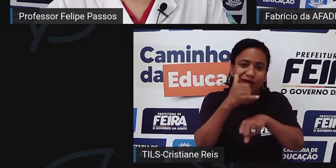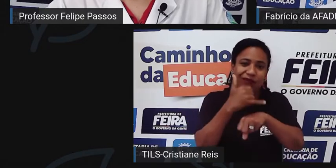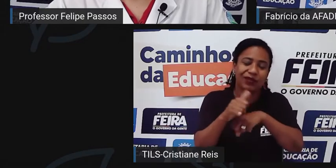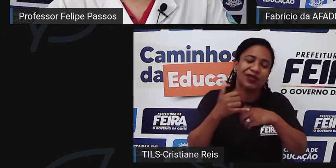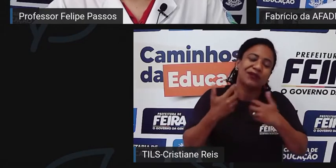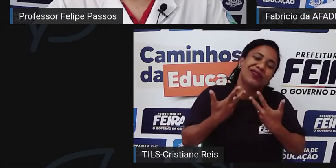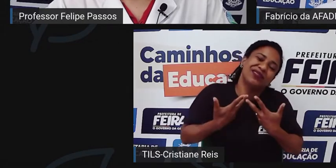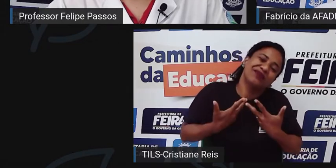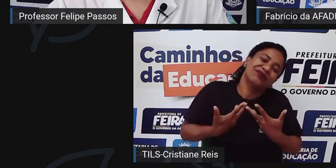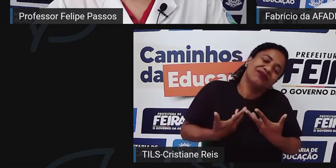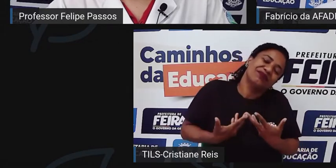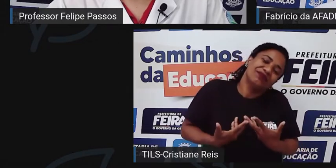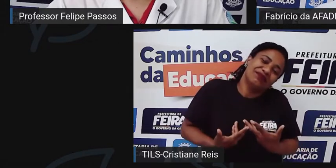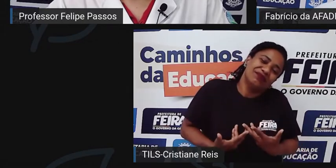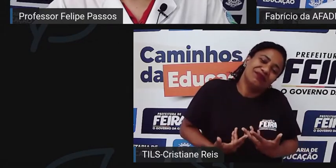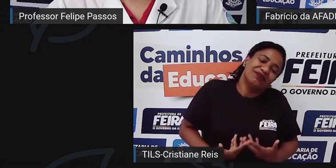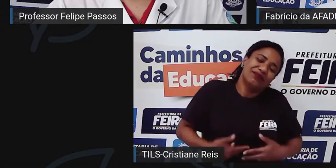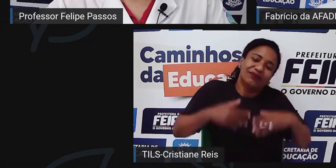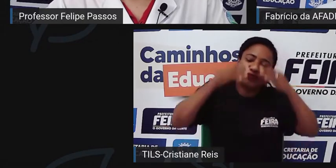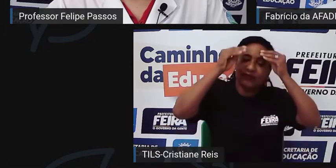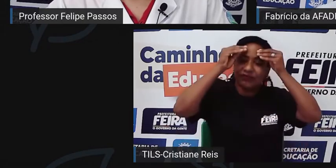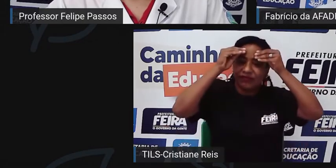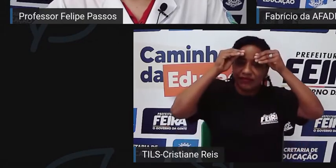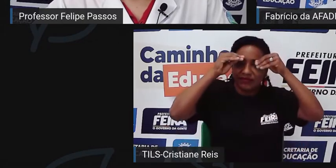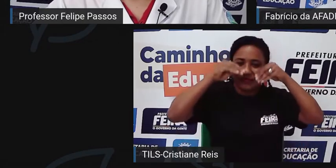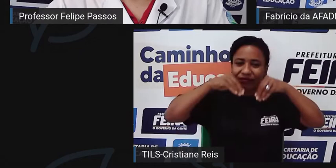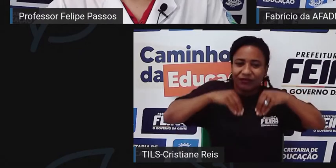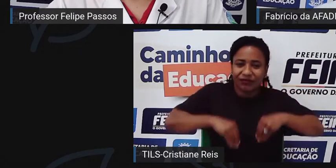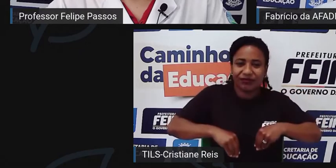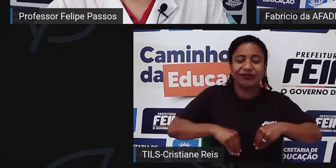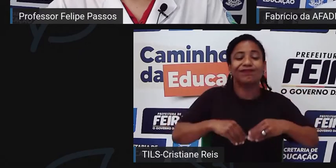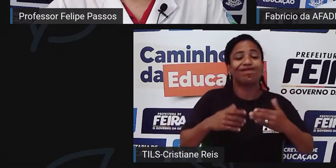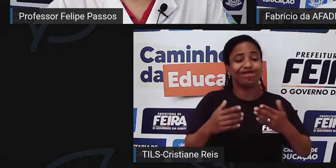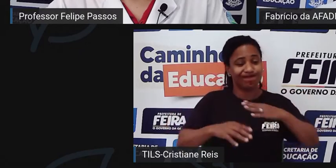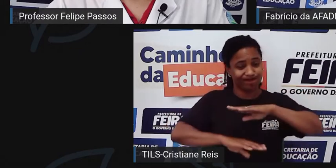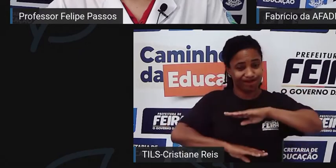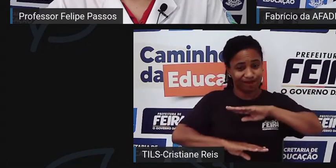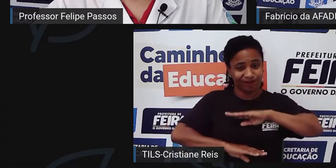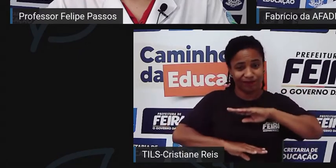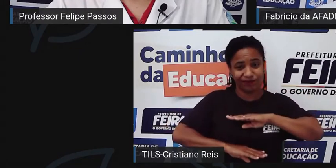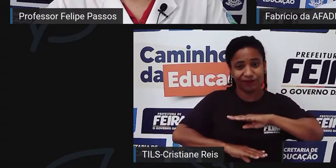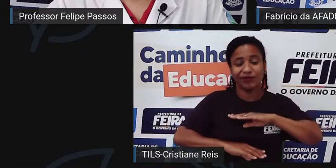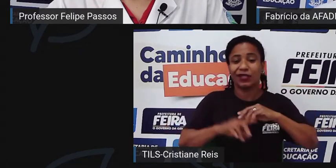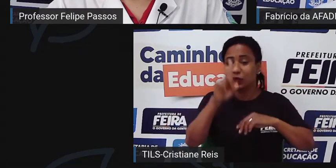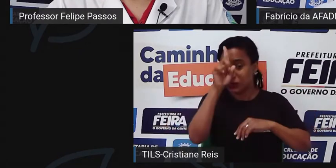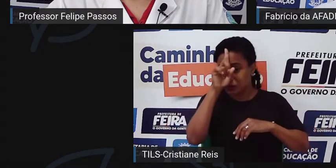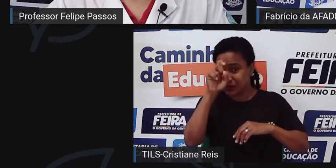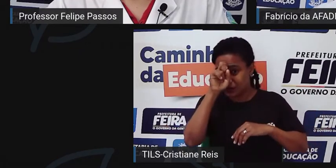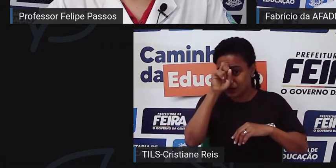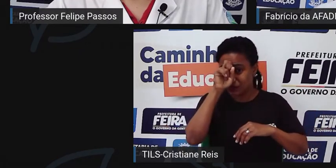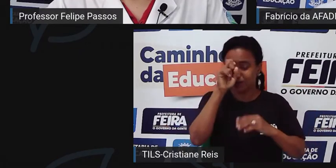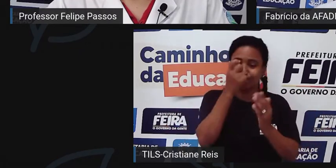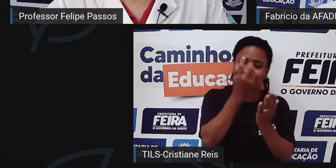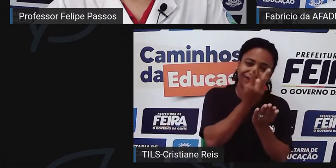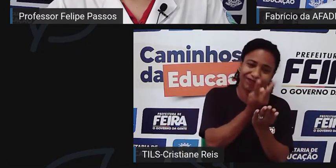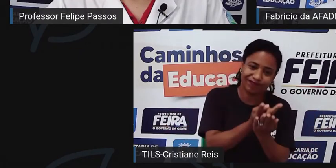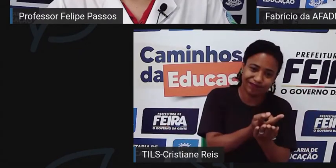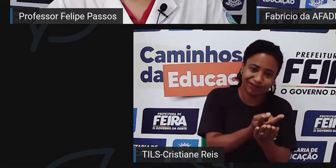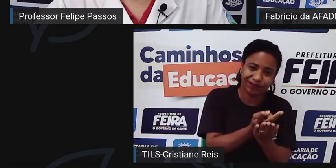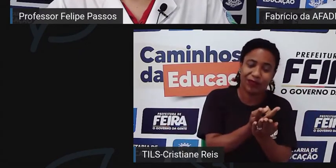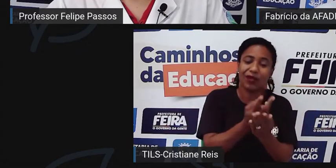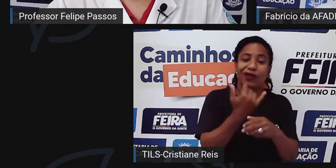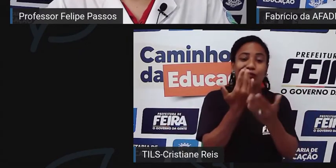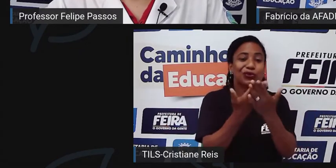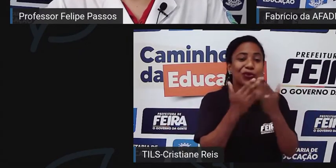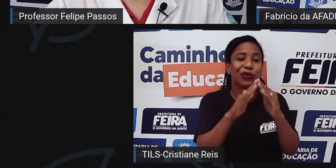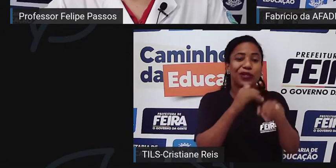falciforme, pela questão da crise da vasoclusão, fica muito nos hospitais. Então, assim, é